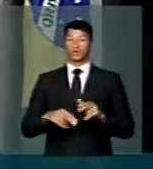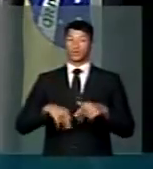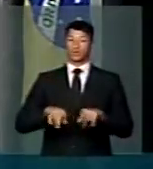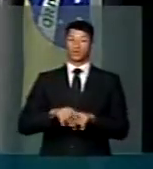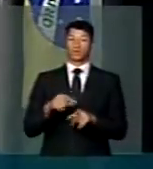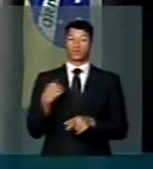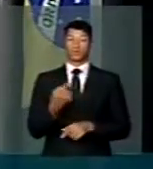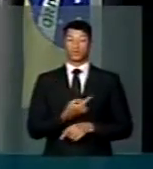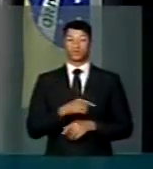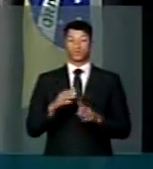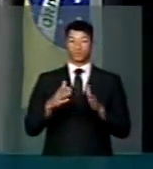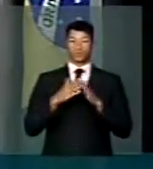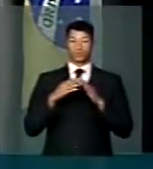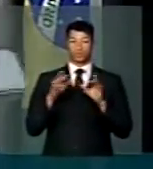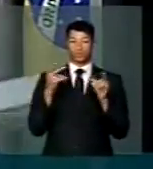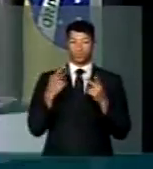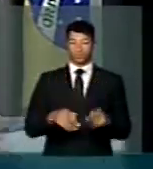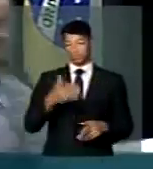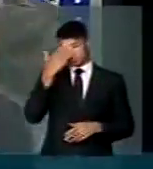Portanto, nós somos a favor do projeto. Muito obrigado.